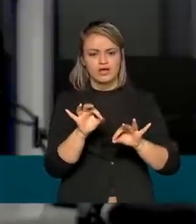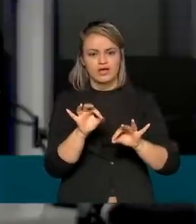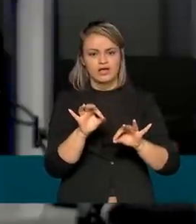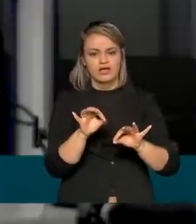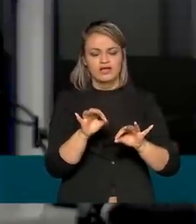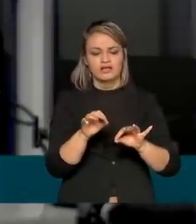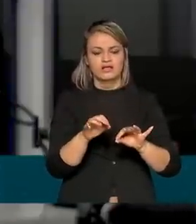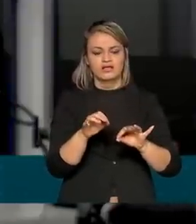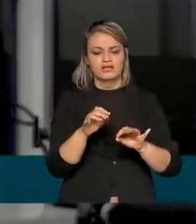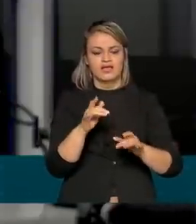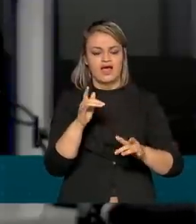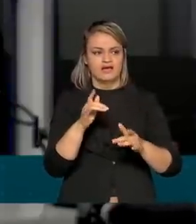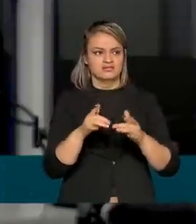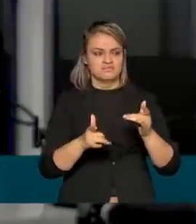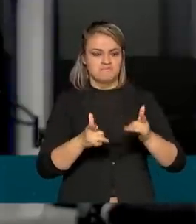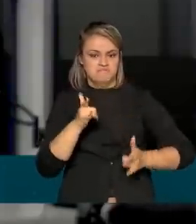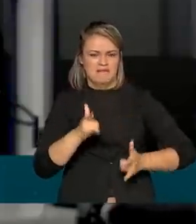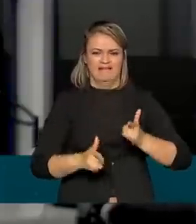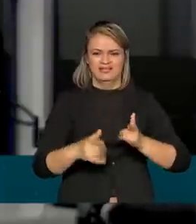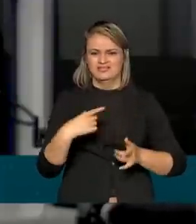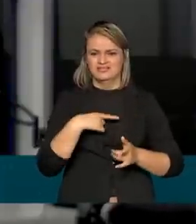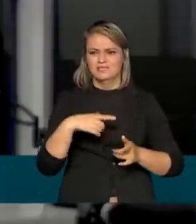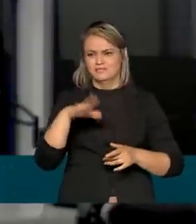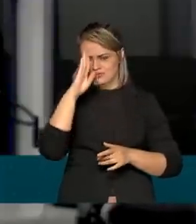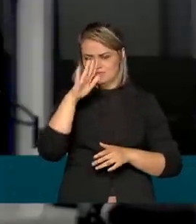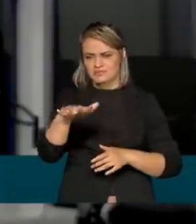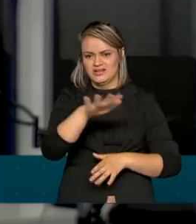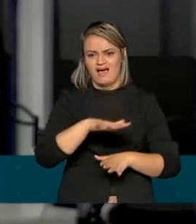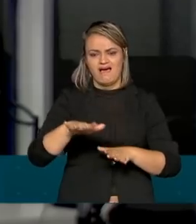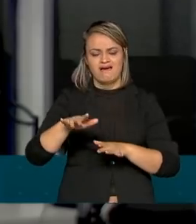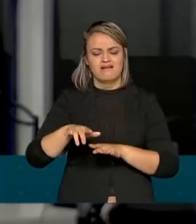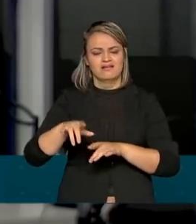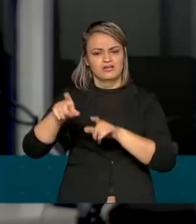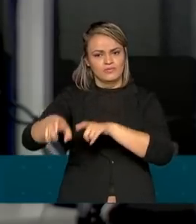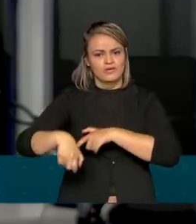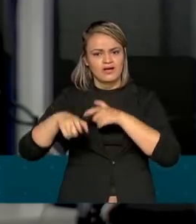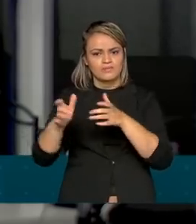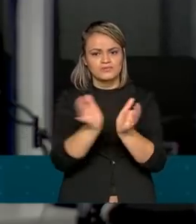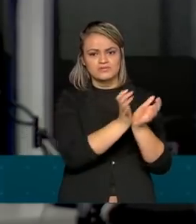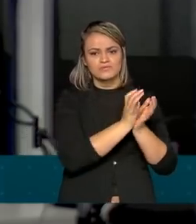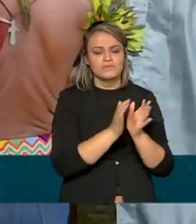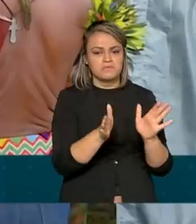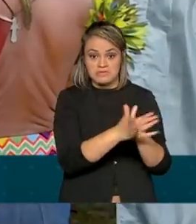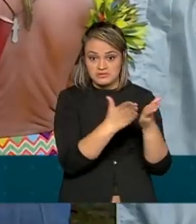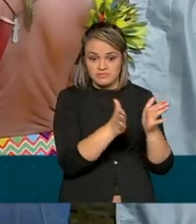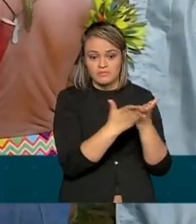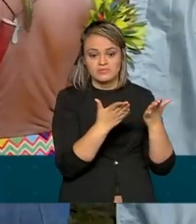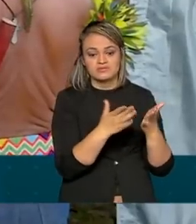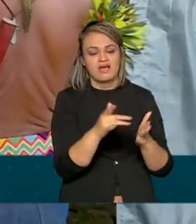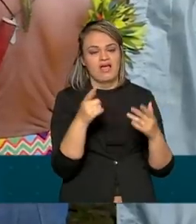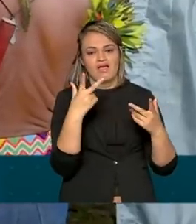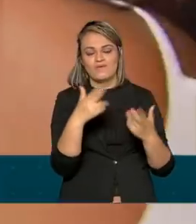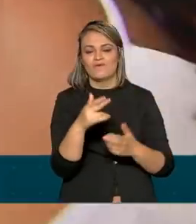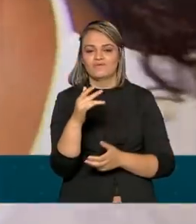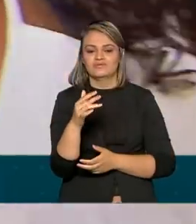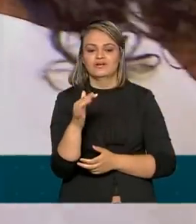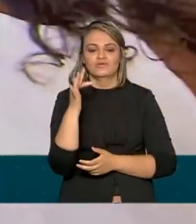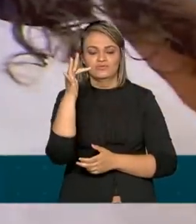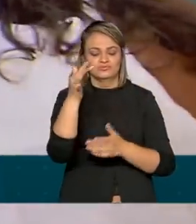que as máquinas vão falar entre si, no campo principalmente, e também nessas comunidades carentes, é o futuro